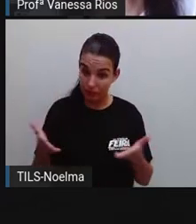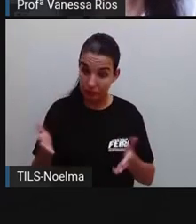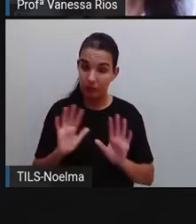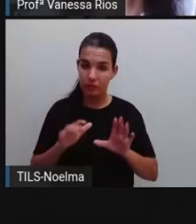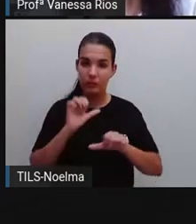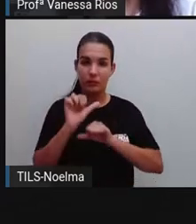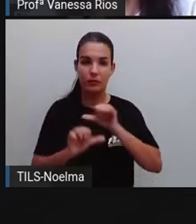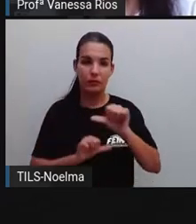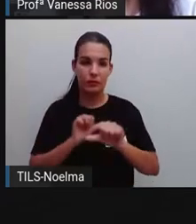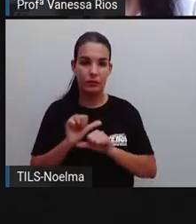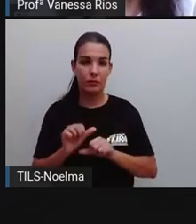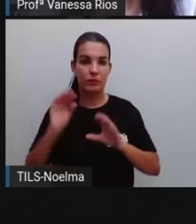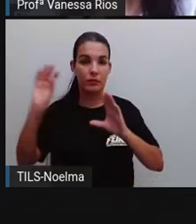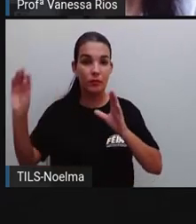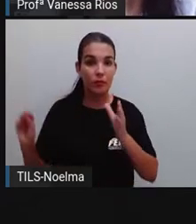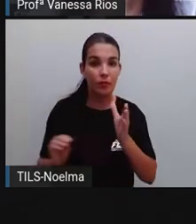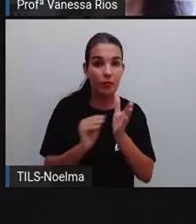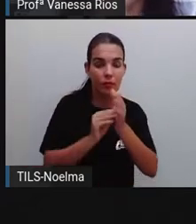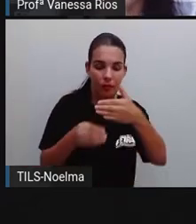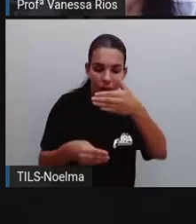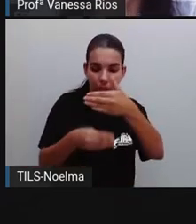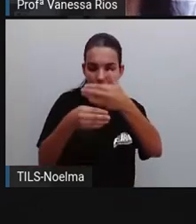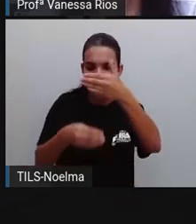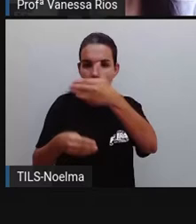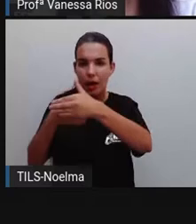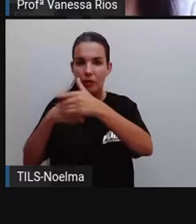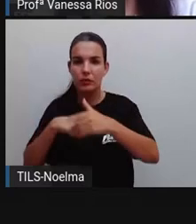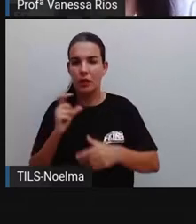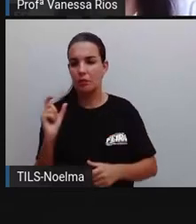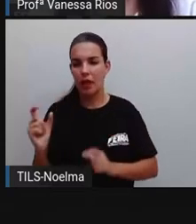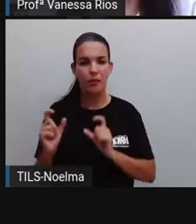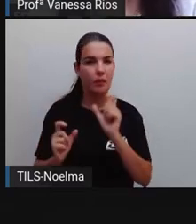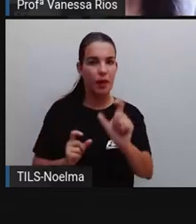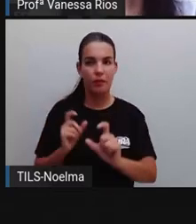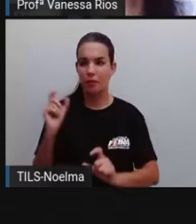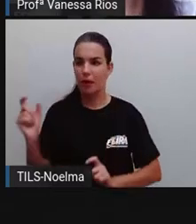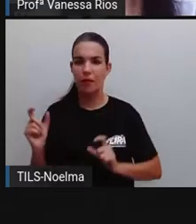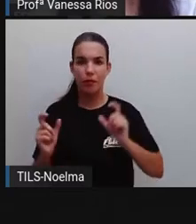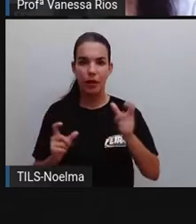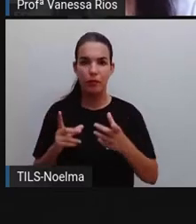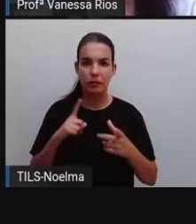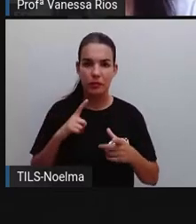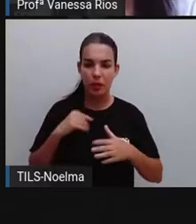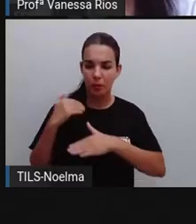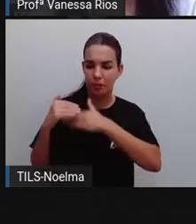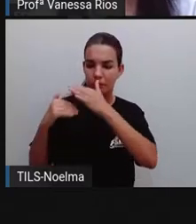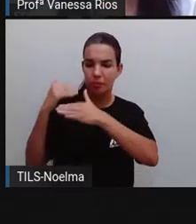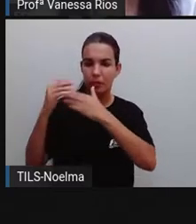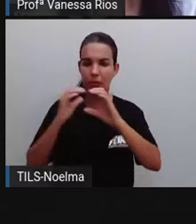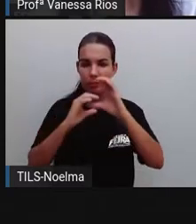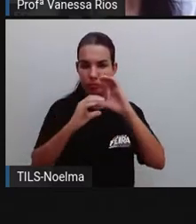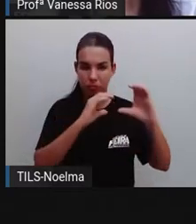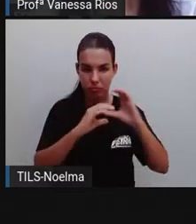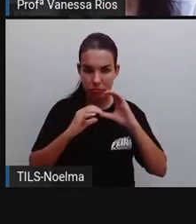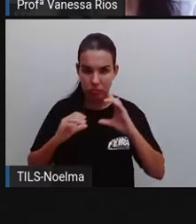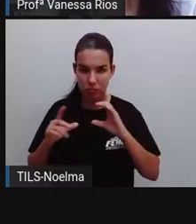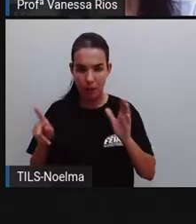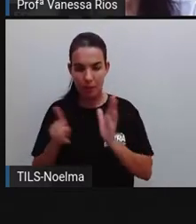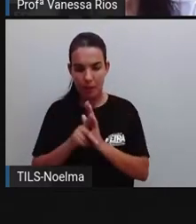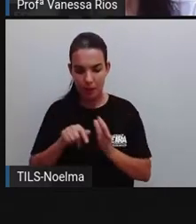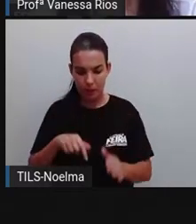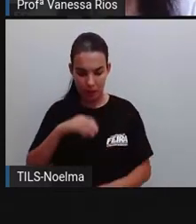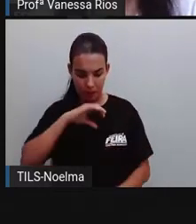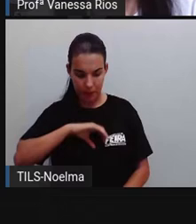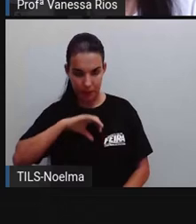observando a incorporação de muitas palavras, né? Fazendo parte aí dos processos de comunicação da nossa língua